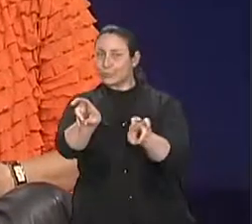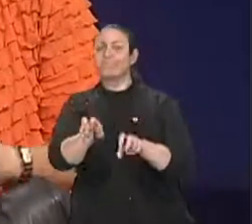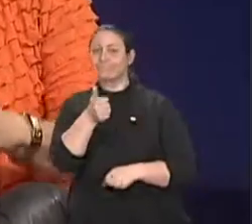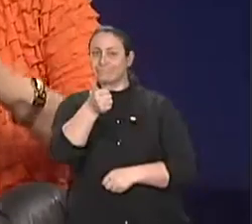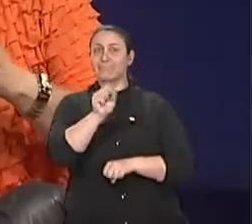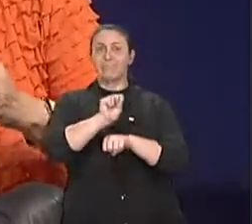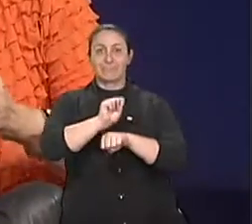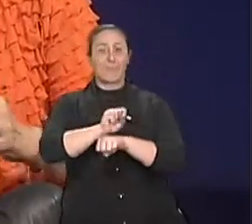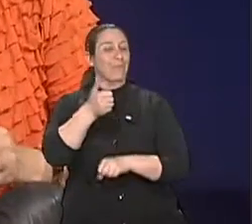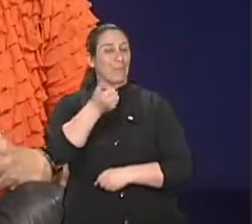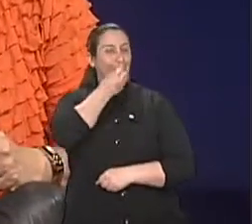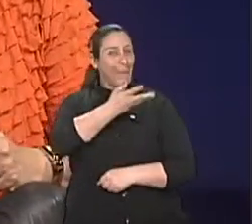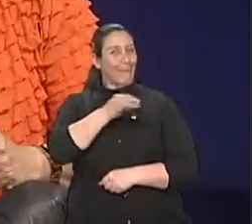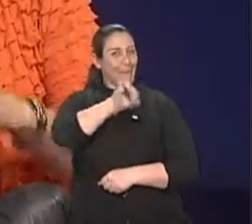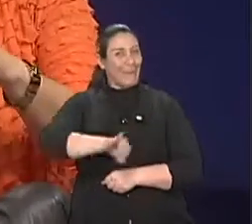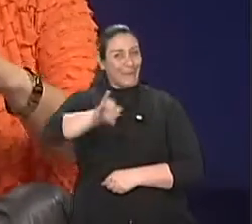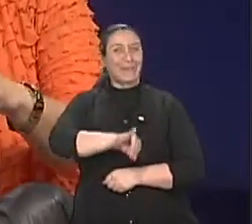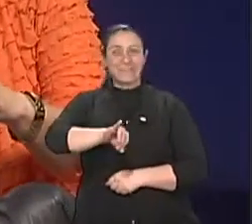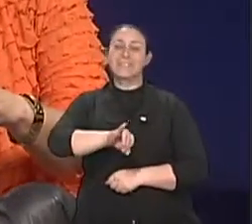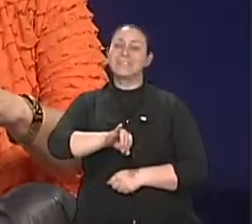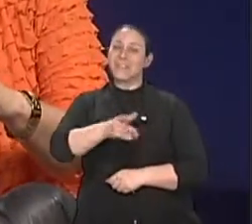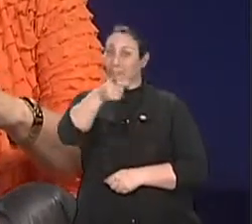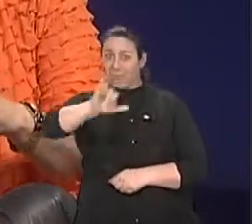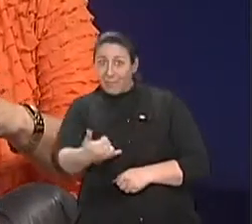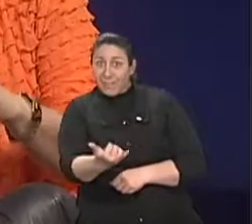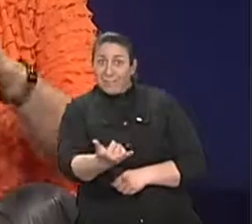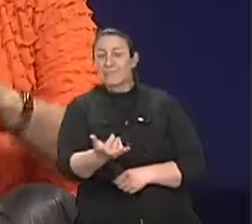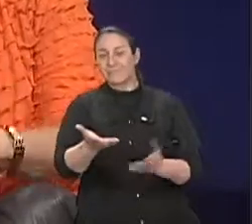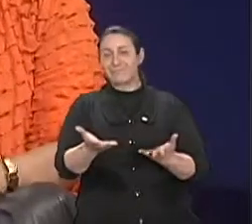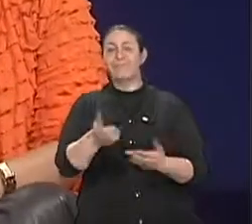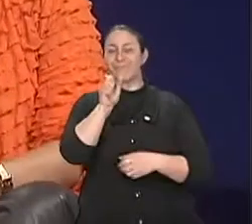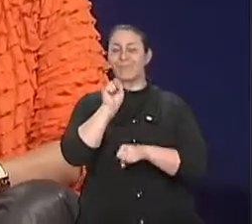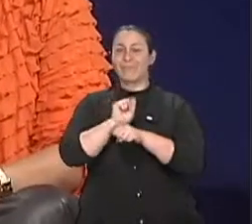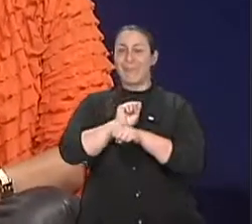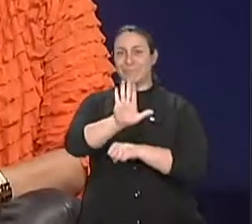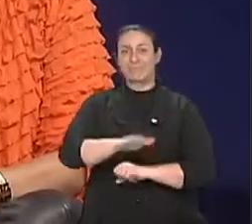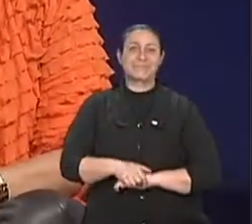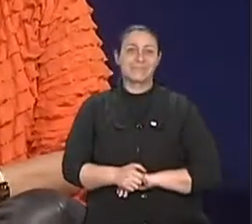conversa, que tá boa de papo, né? E vocês estão aproveitando aí nesse outro espaço. Já voltamos.